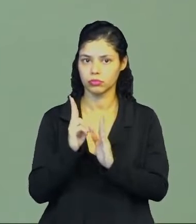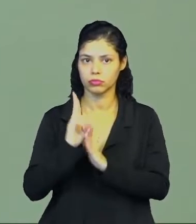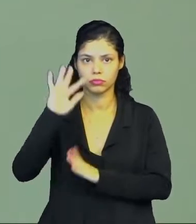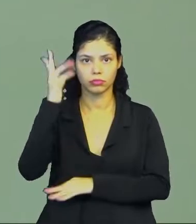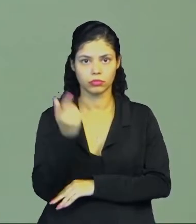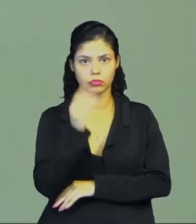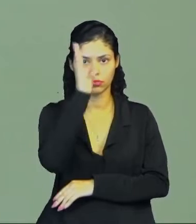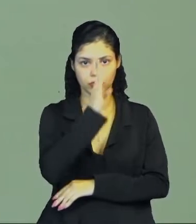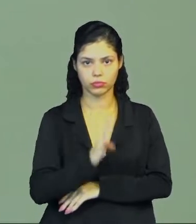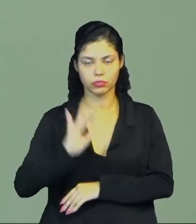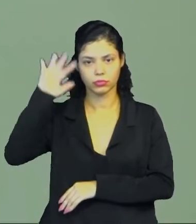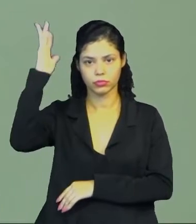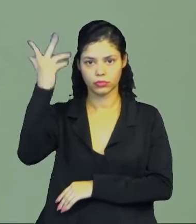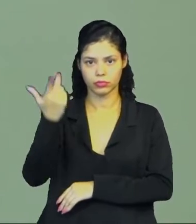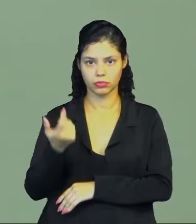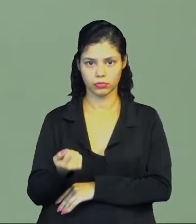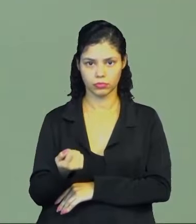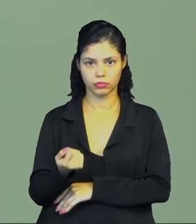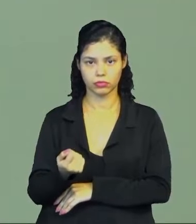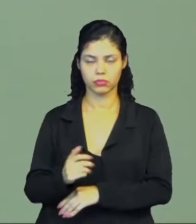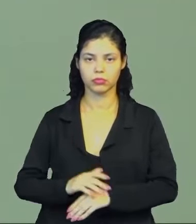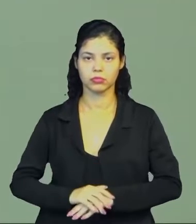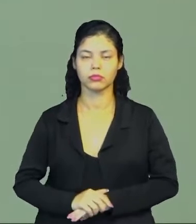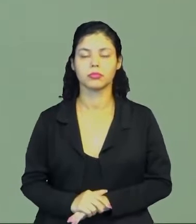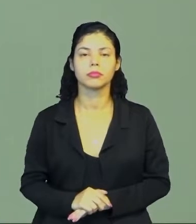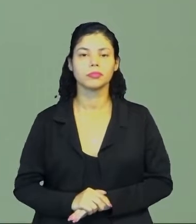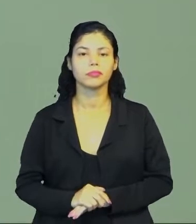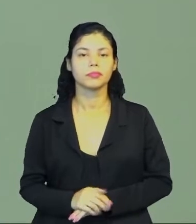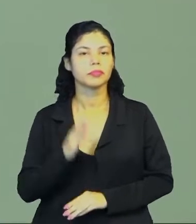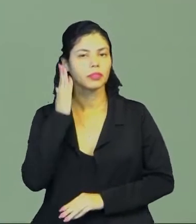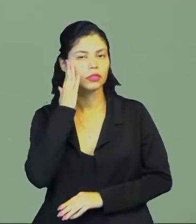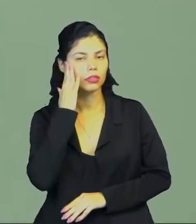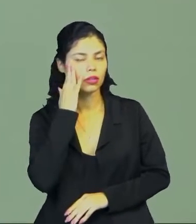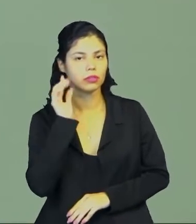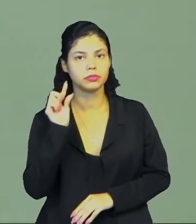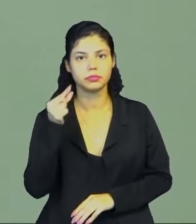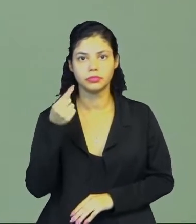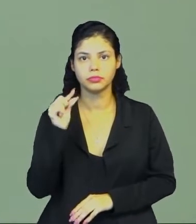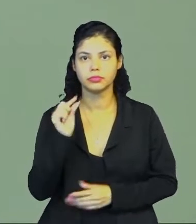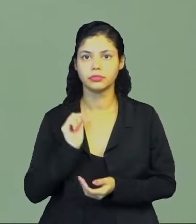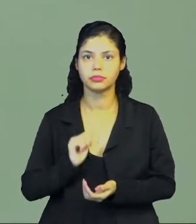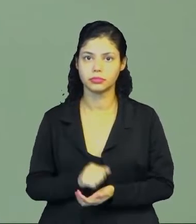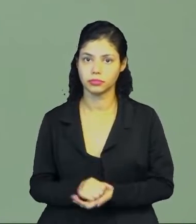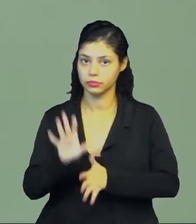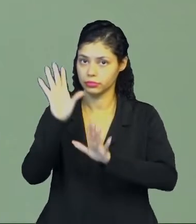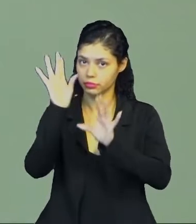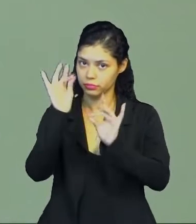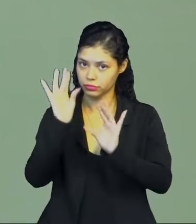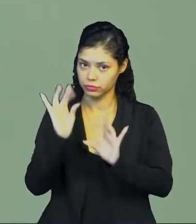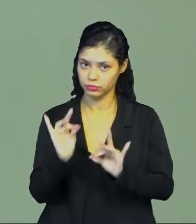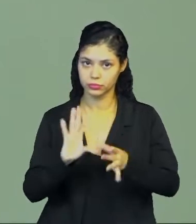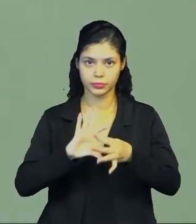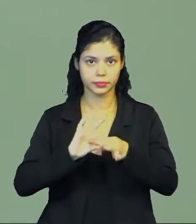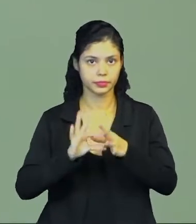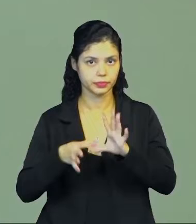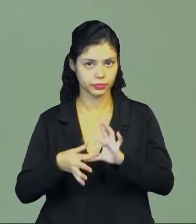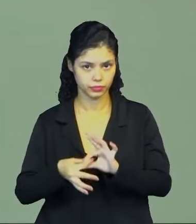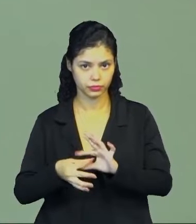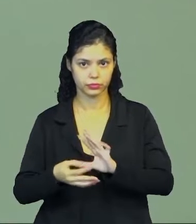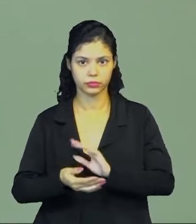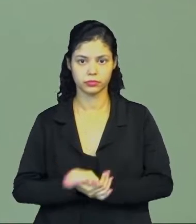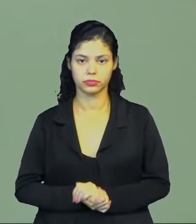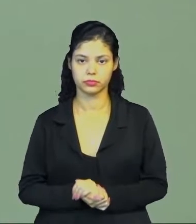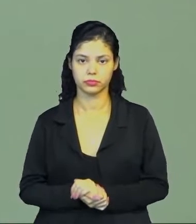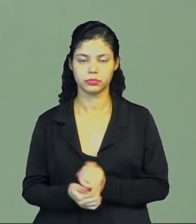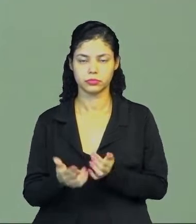afro-brasileira e africanas. Vamos entender um pouquinho de cada contexto e cada